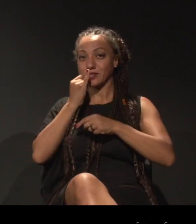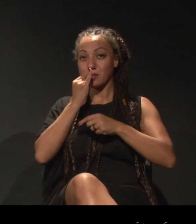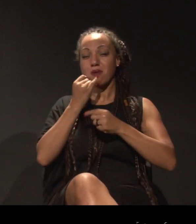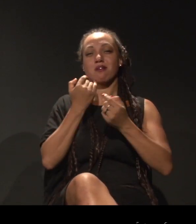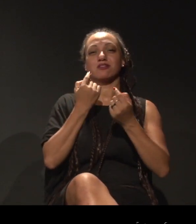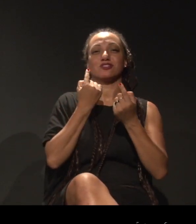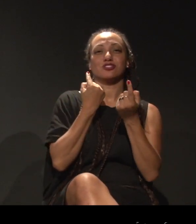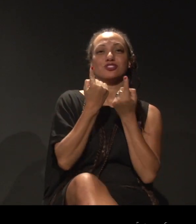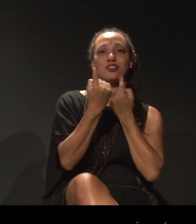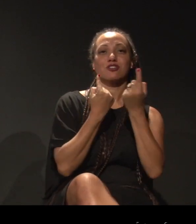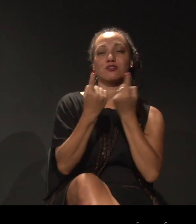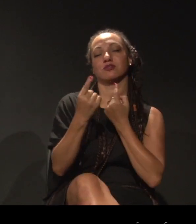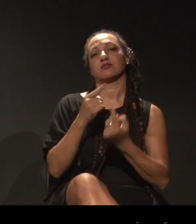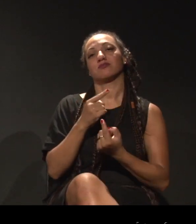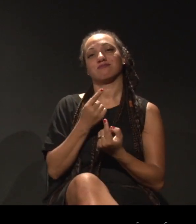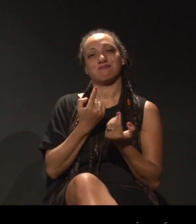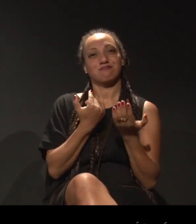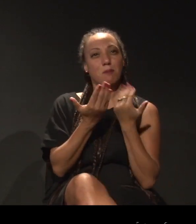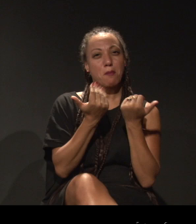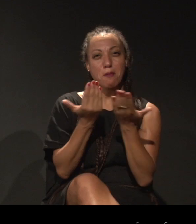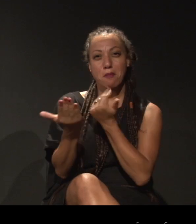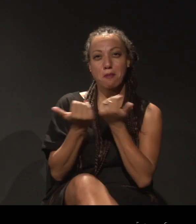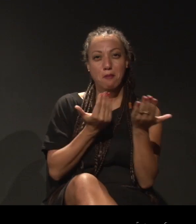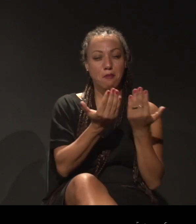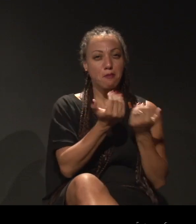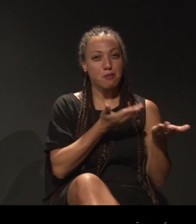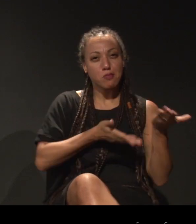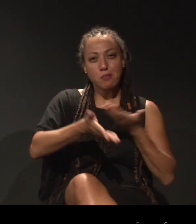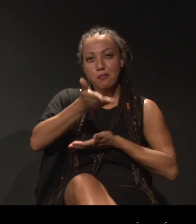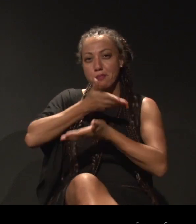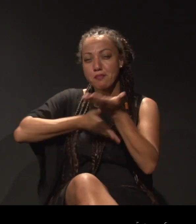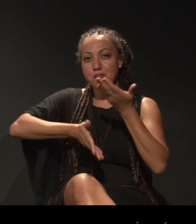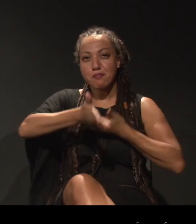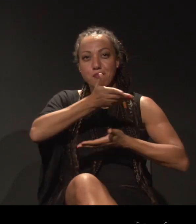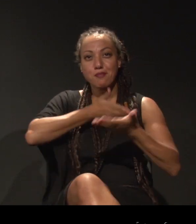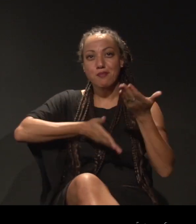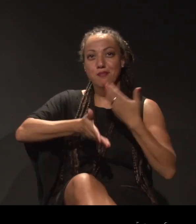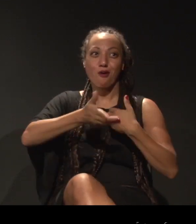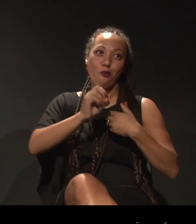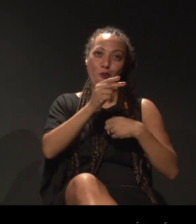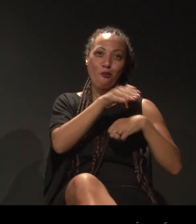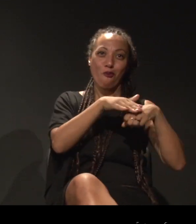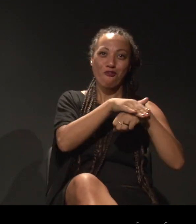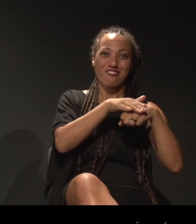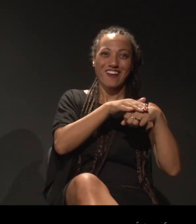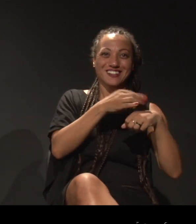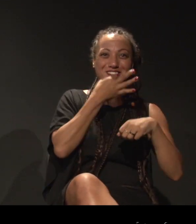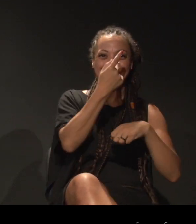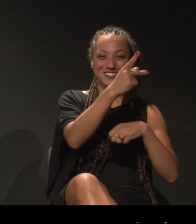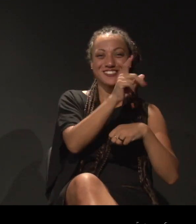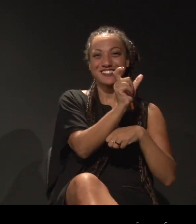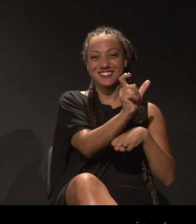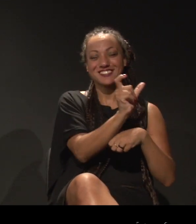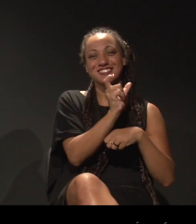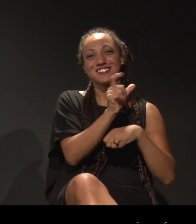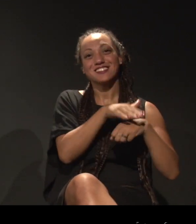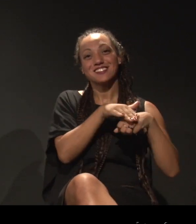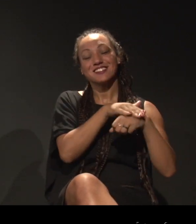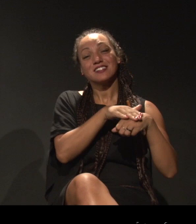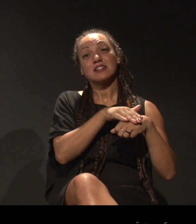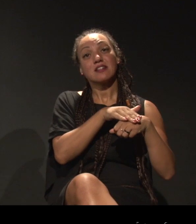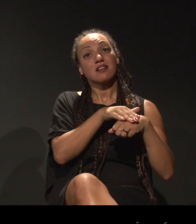diálogo se faça, o diálogo, a conversa, como diz a Luciane, seja maior também